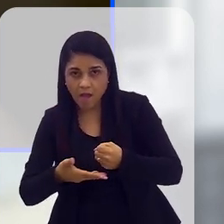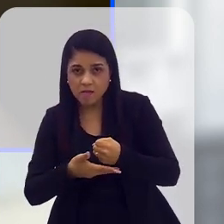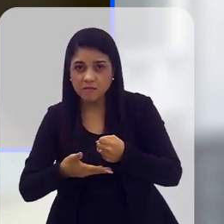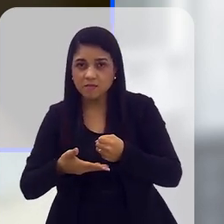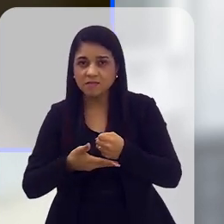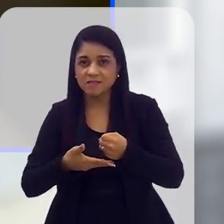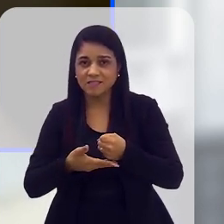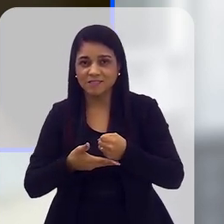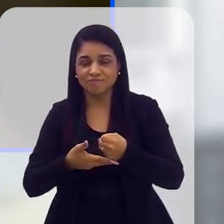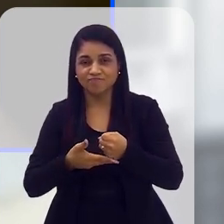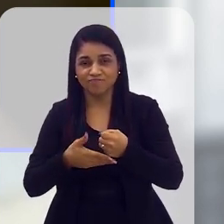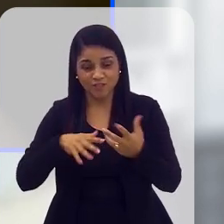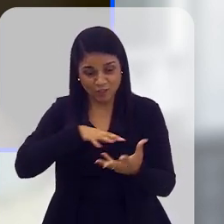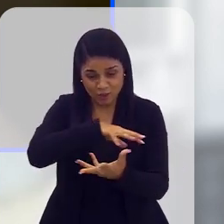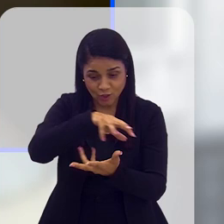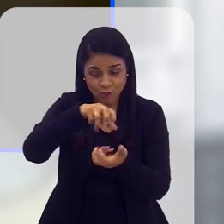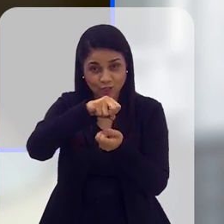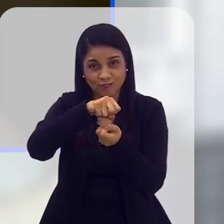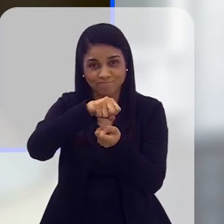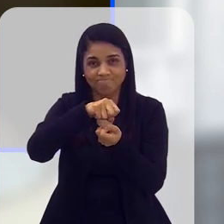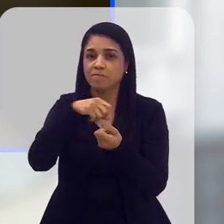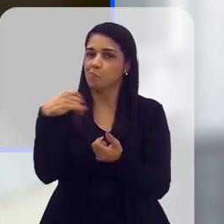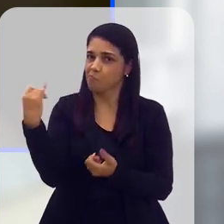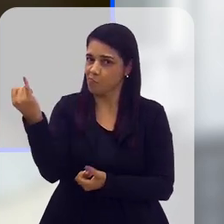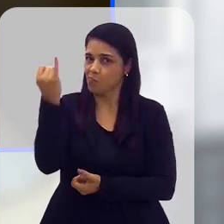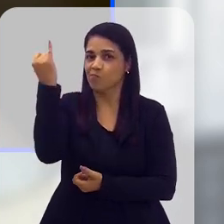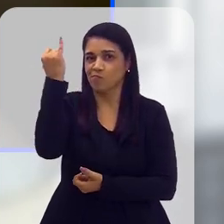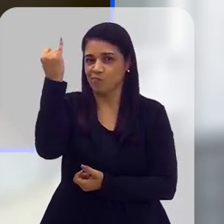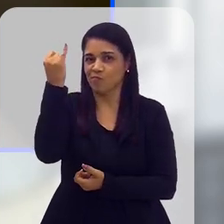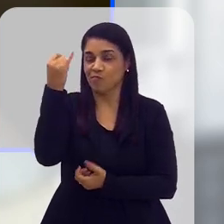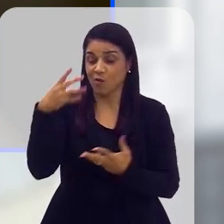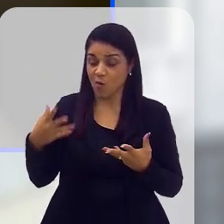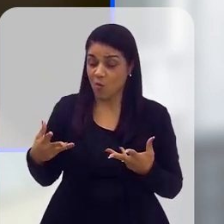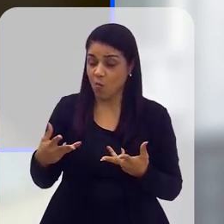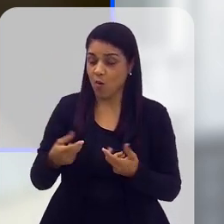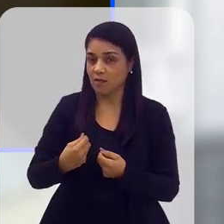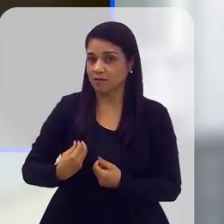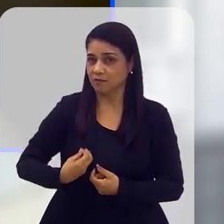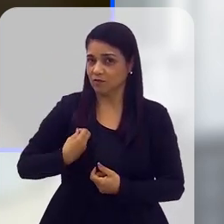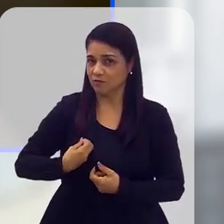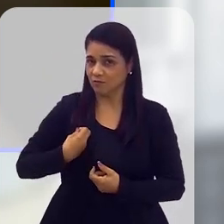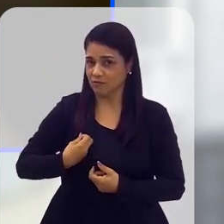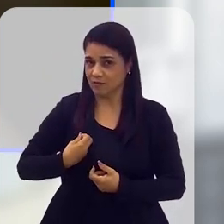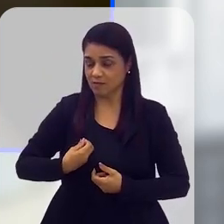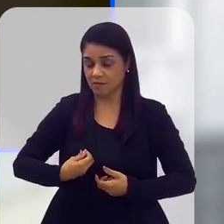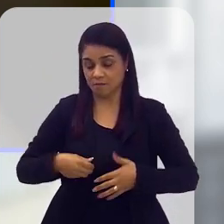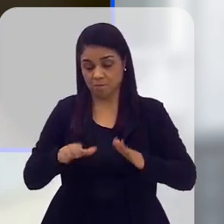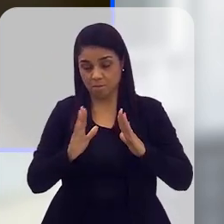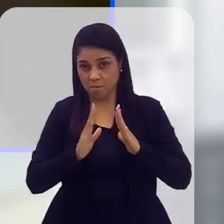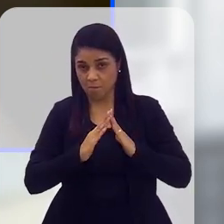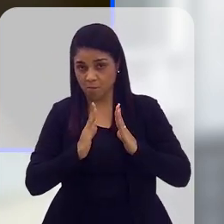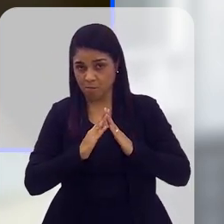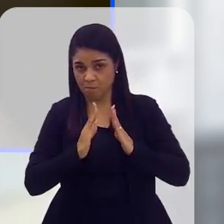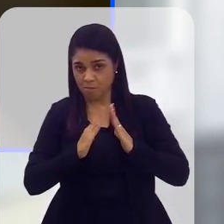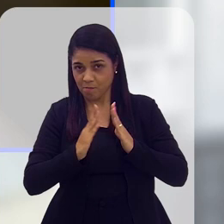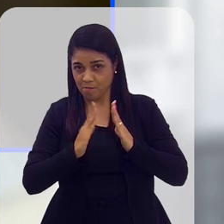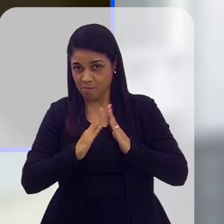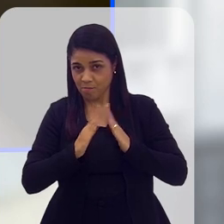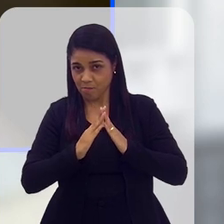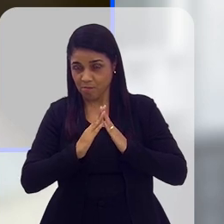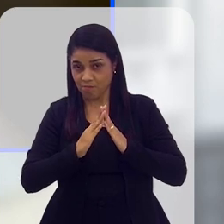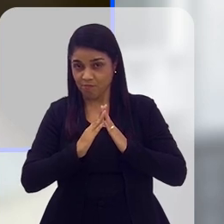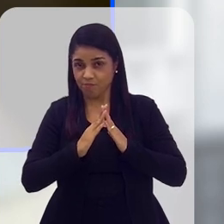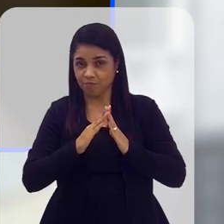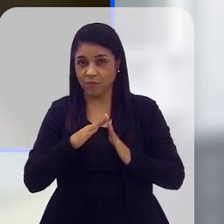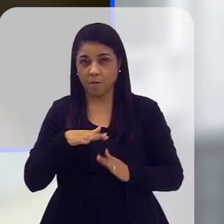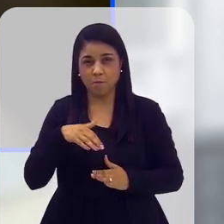o ideário sustentável é bastante importante. Tanto para a qualidade de vida do morador, que vai ter melhorias,